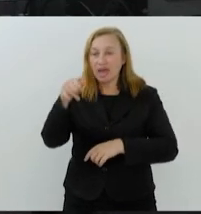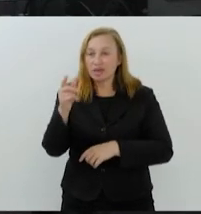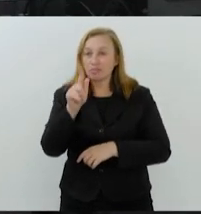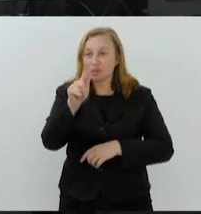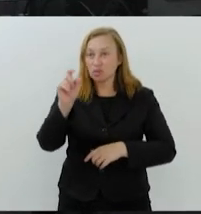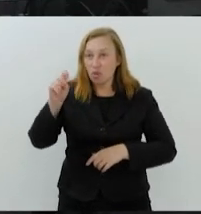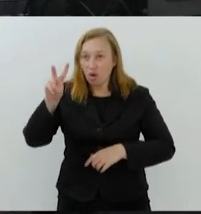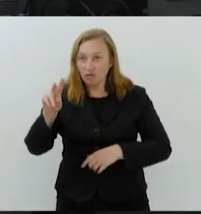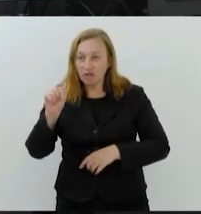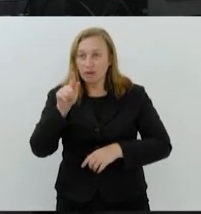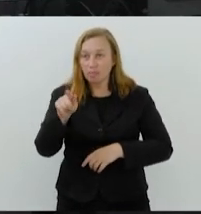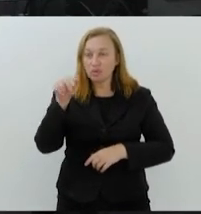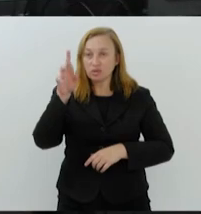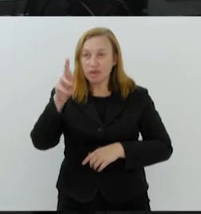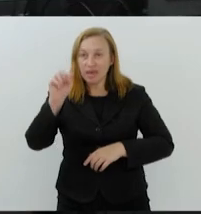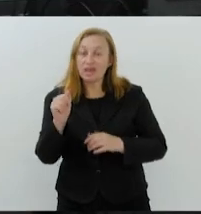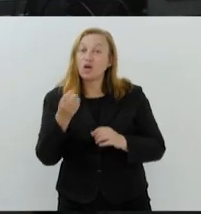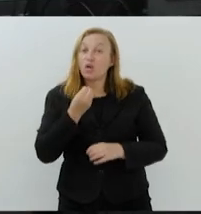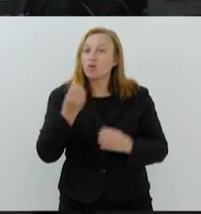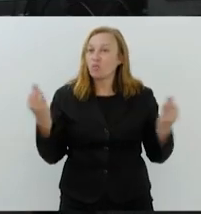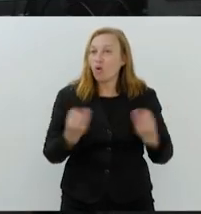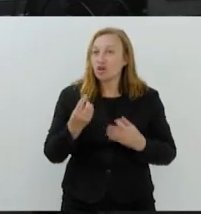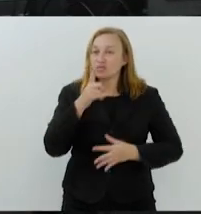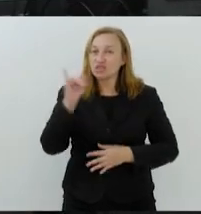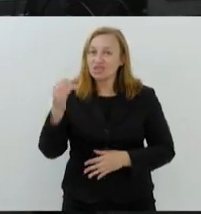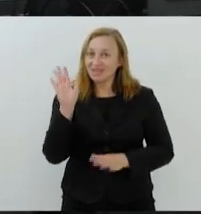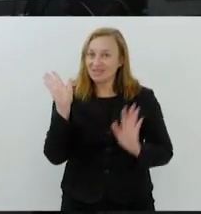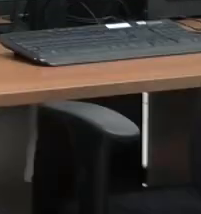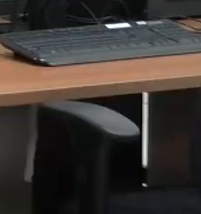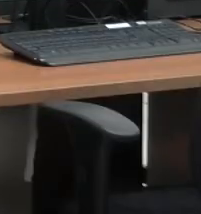Um ótimo dia para você e até amanhã.